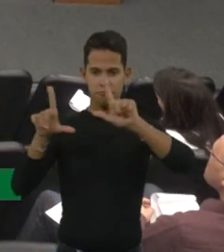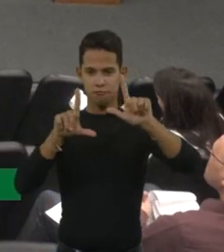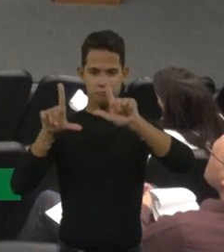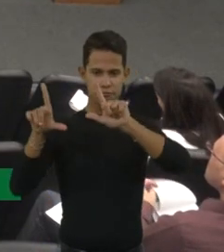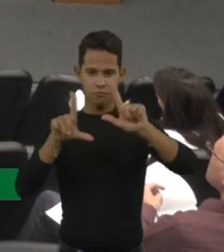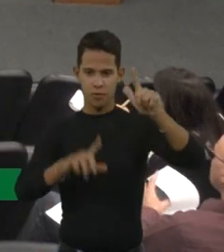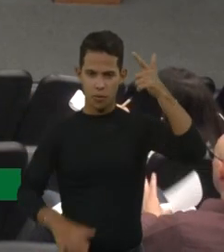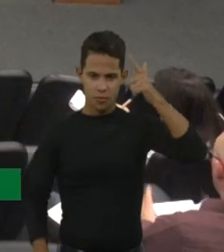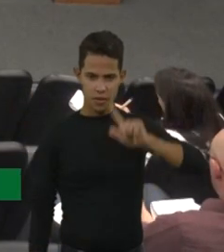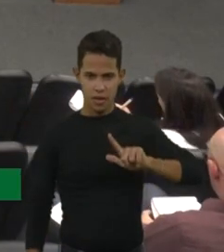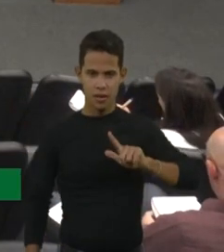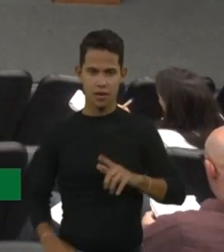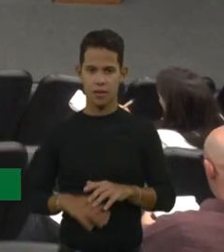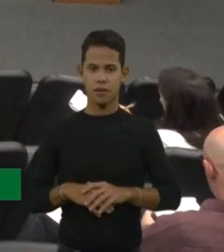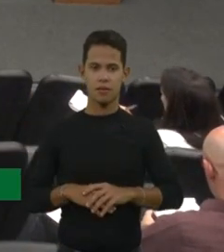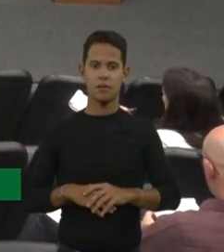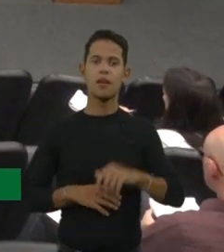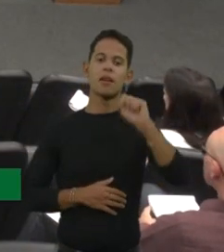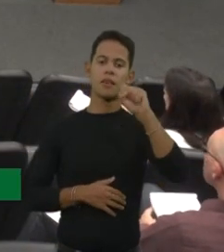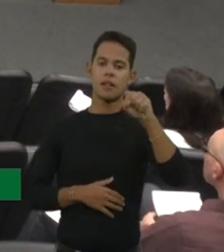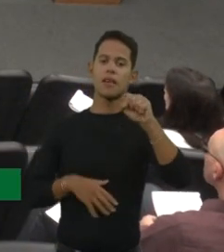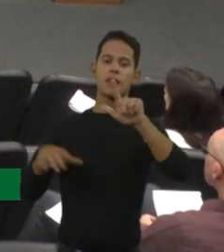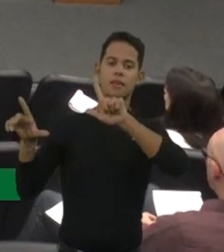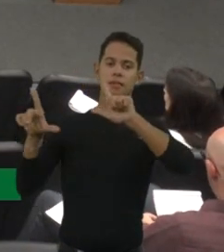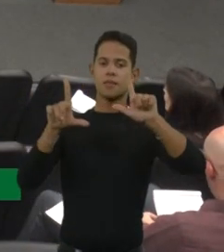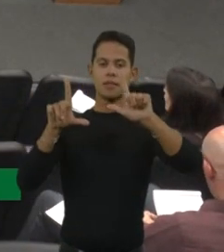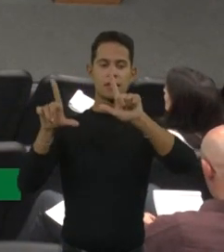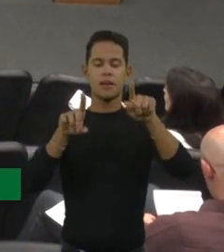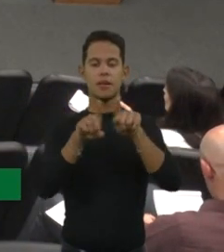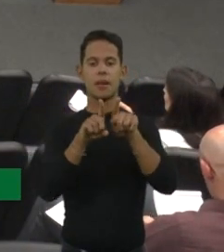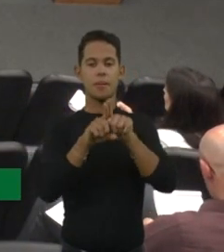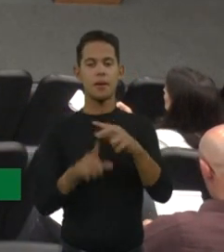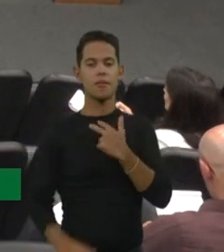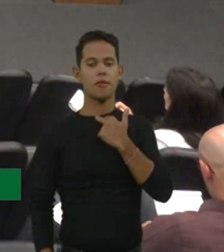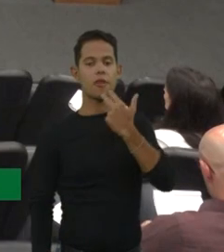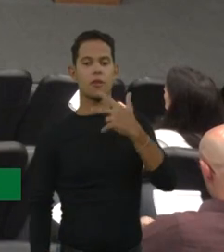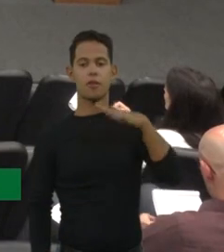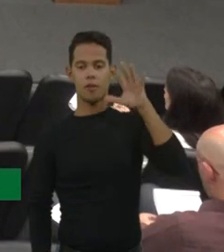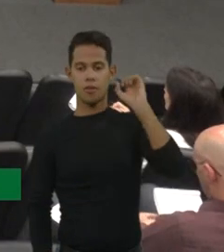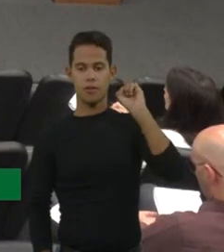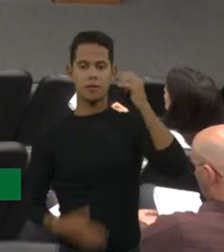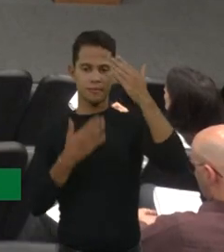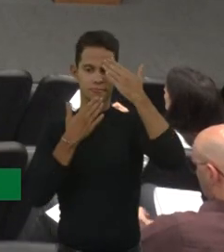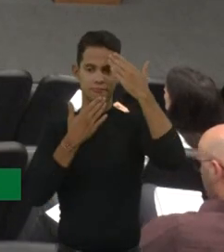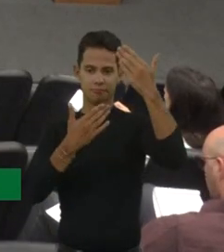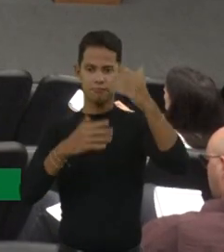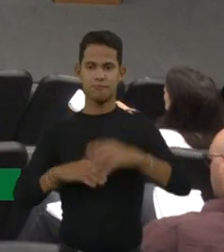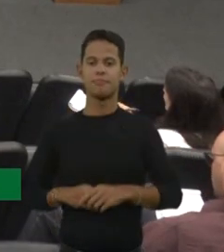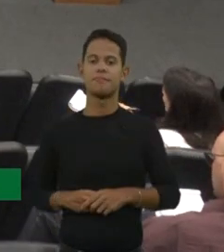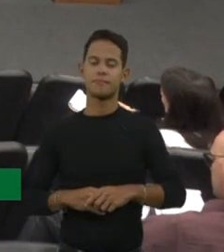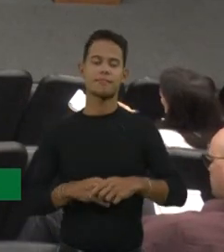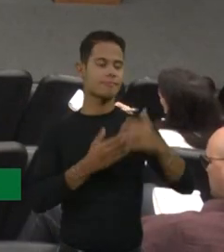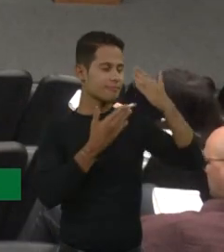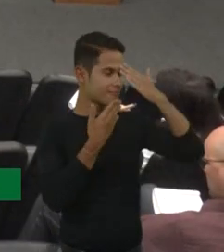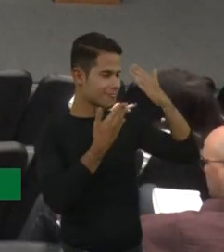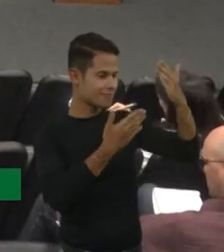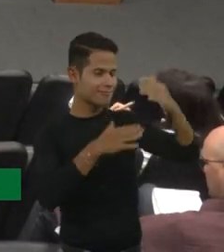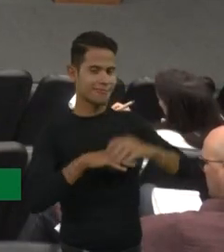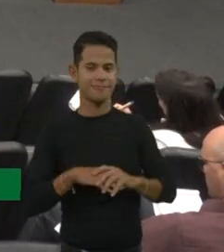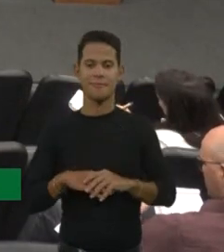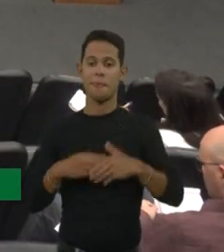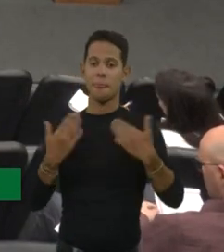direitinho? Estão passando sim, doutora, os slides e a voz também. muito obrigada. Muito obrigada. Então, para começar, eu queria